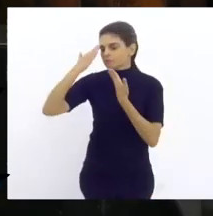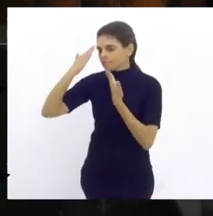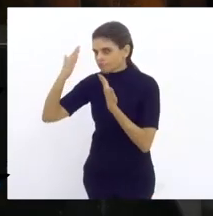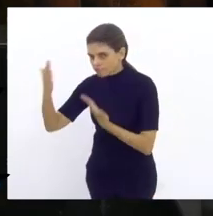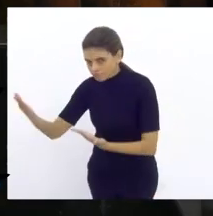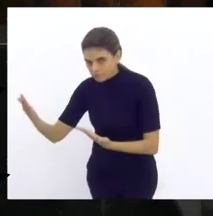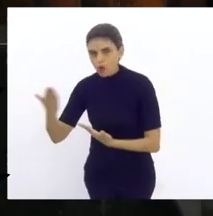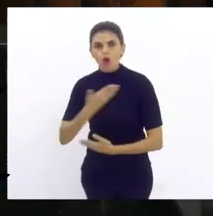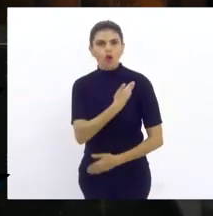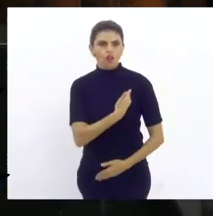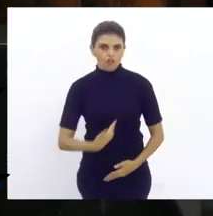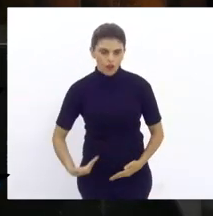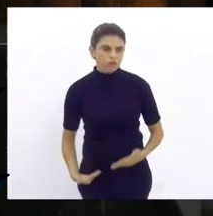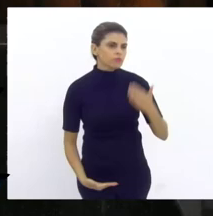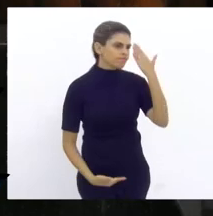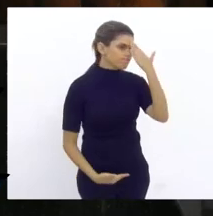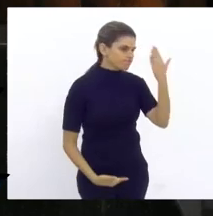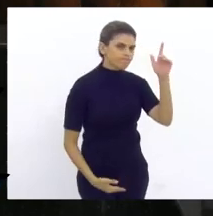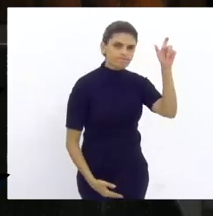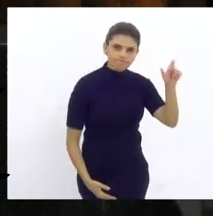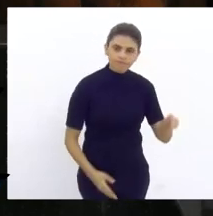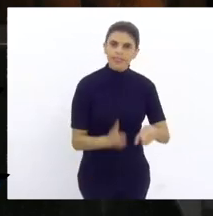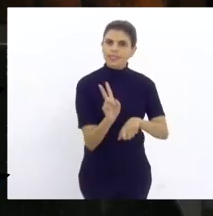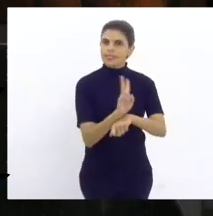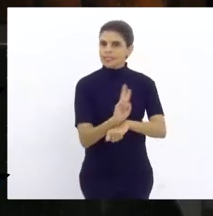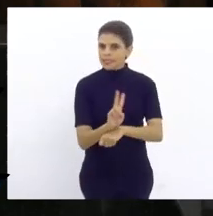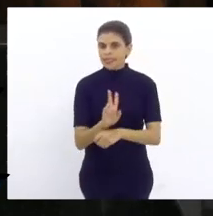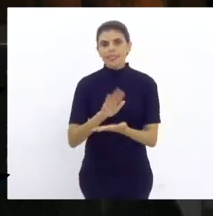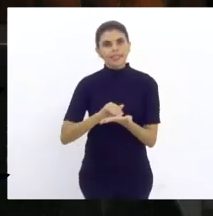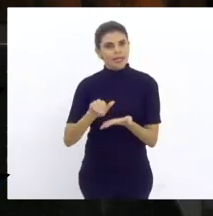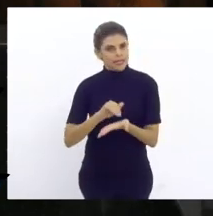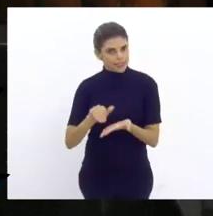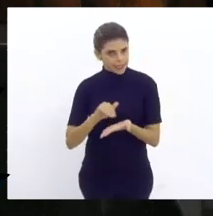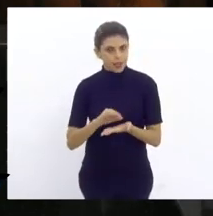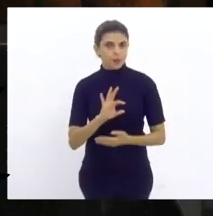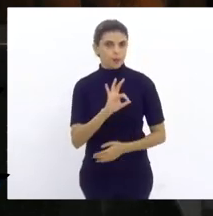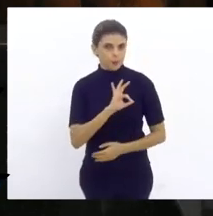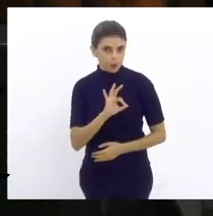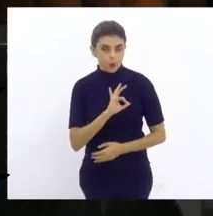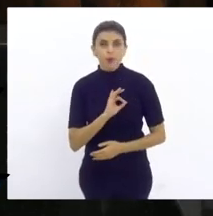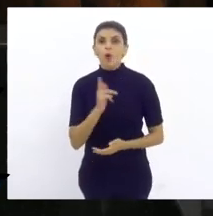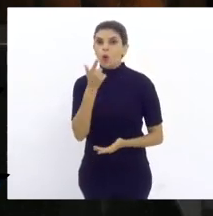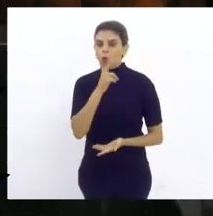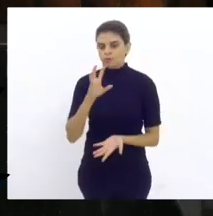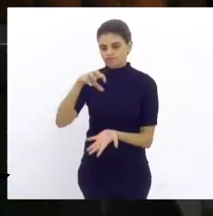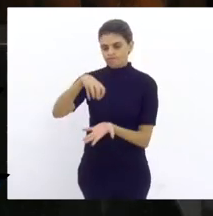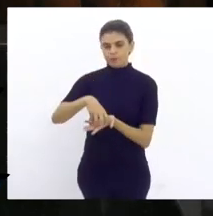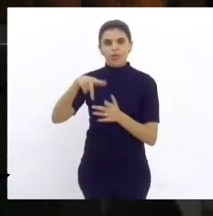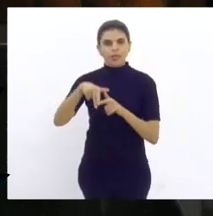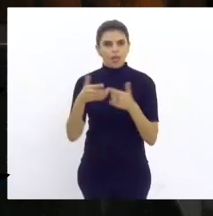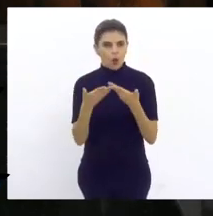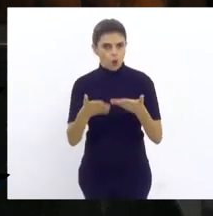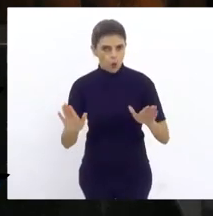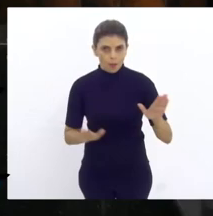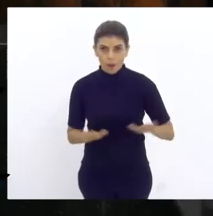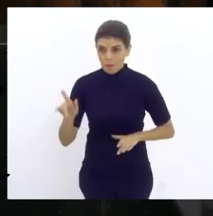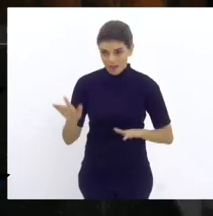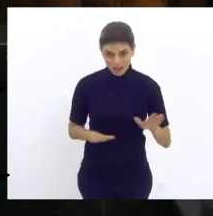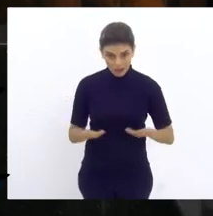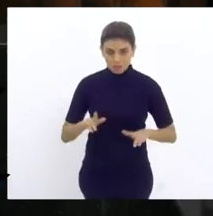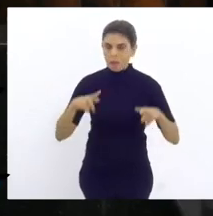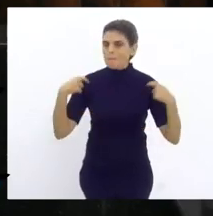polícia por ter tido essa sensibilidade de instalar essa base, mas dizer que Jacarepaguá precisa de muito mais do que isso,